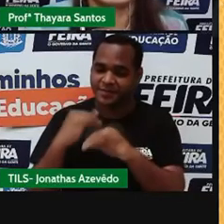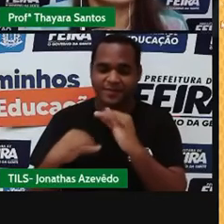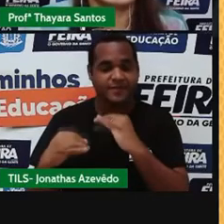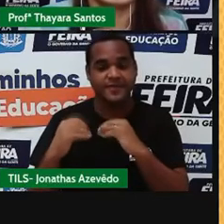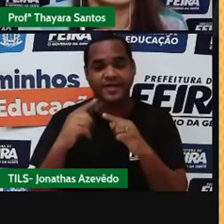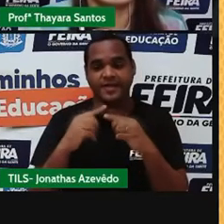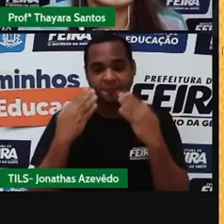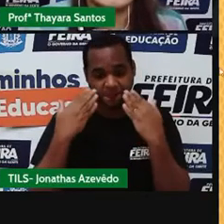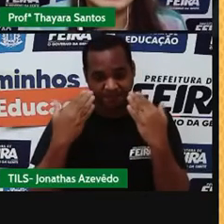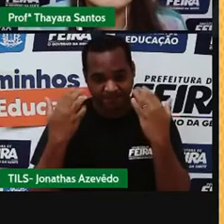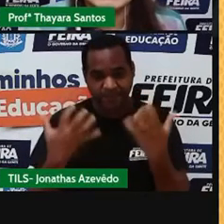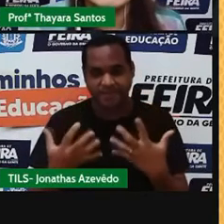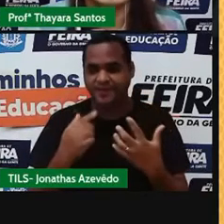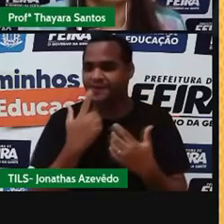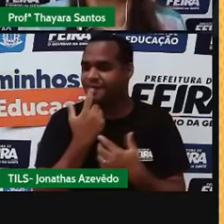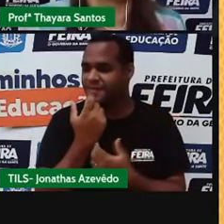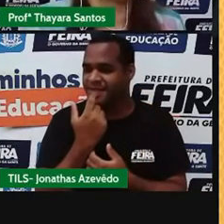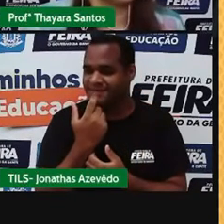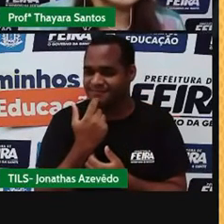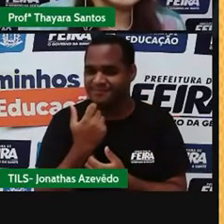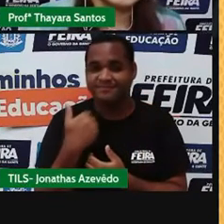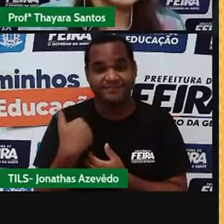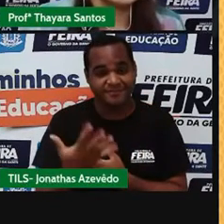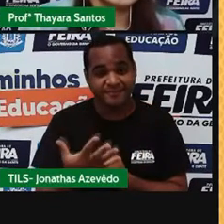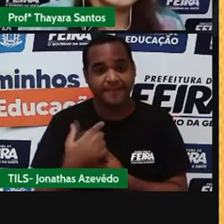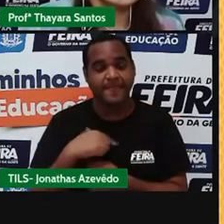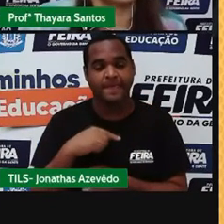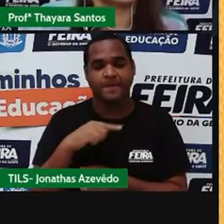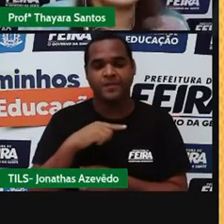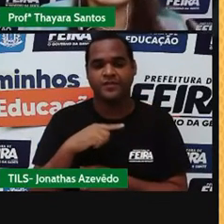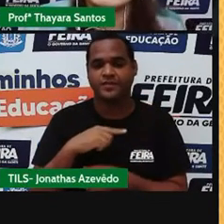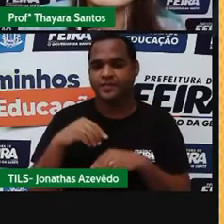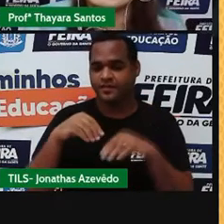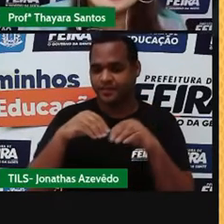representados nessa coloração vermelha são os metais alcalinos.